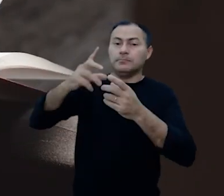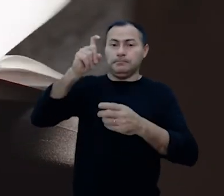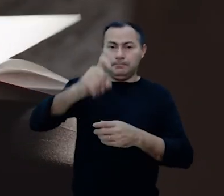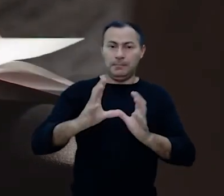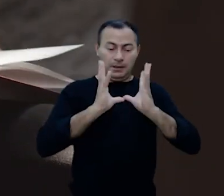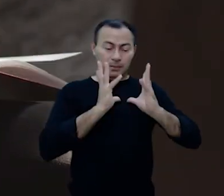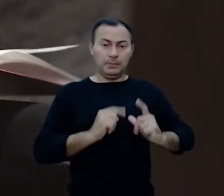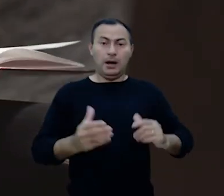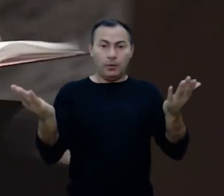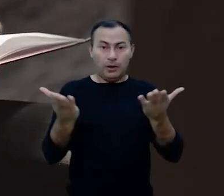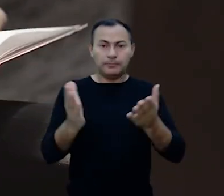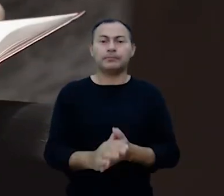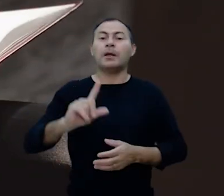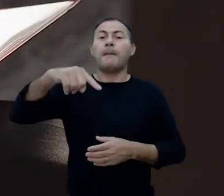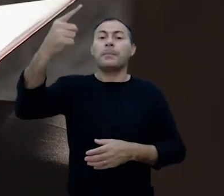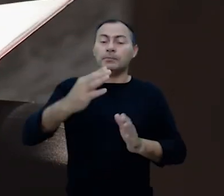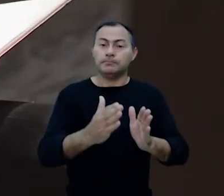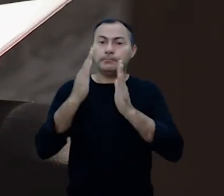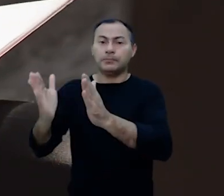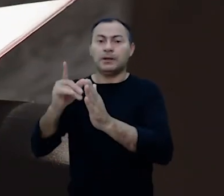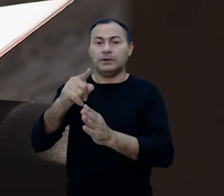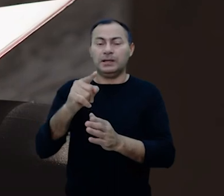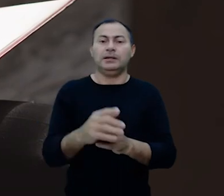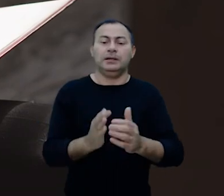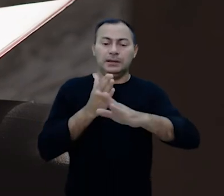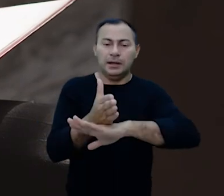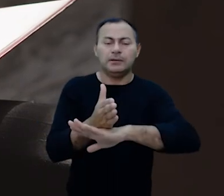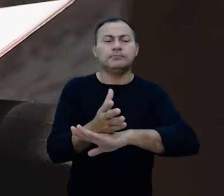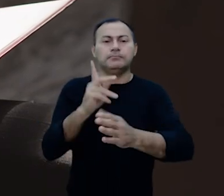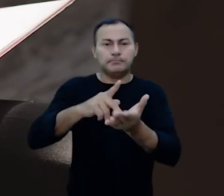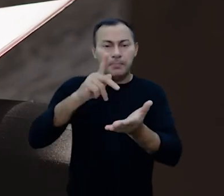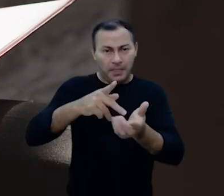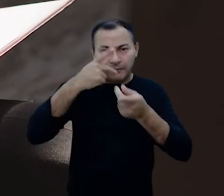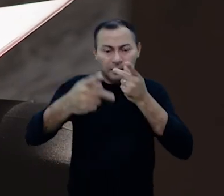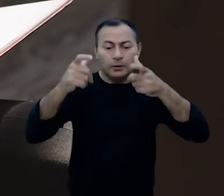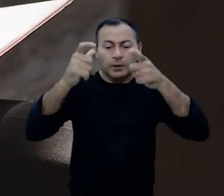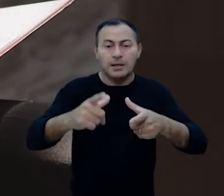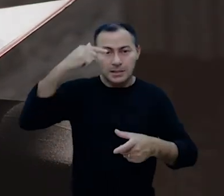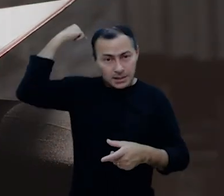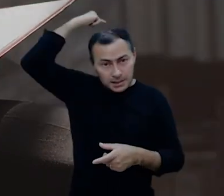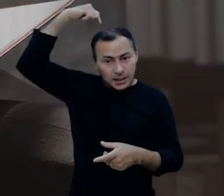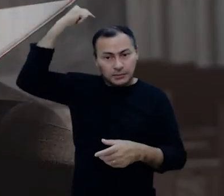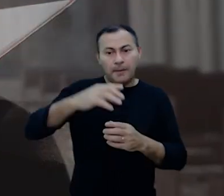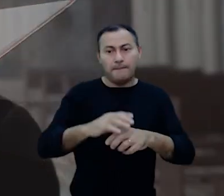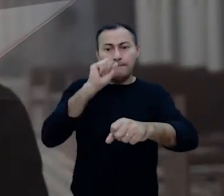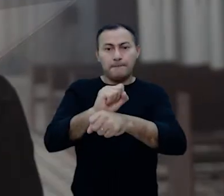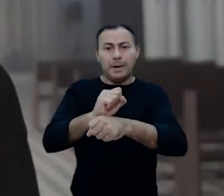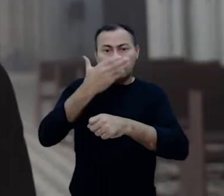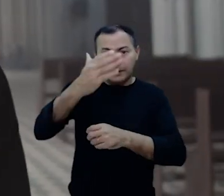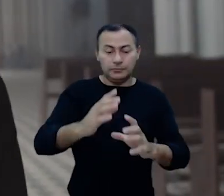Senhor e seja lavado agora bem o próximo passo é você entrar figurativamente falando no lugar santo